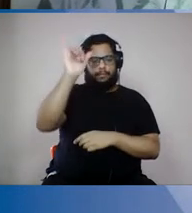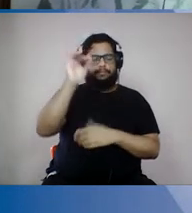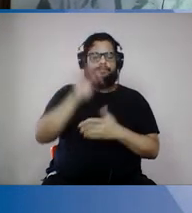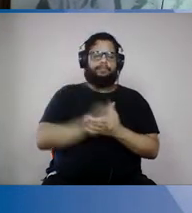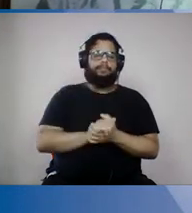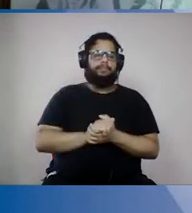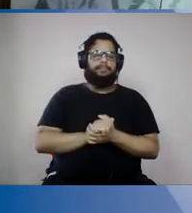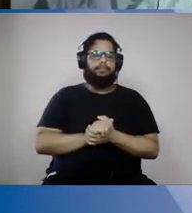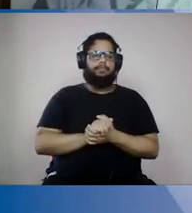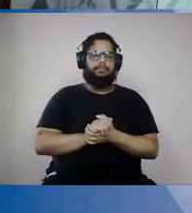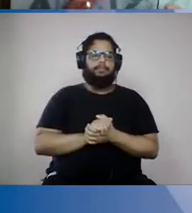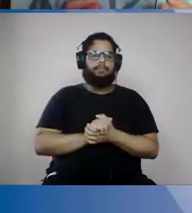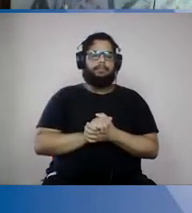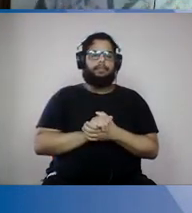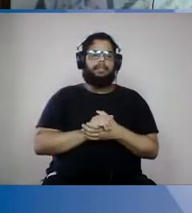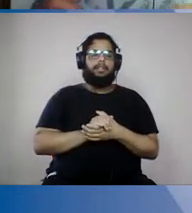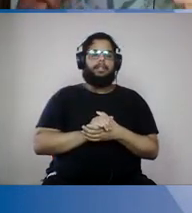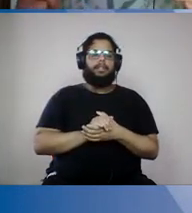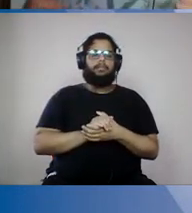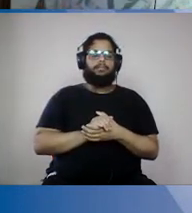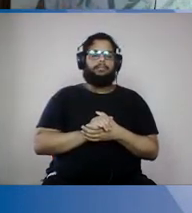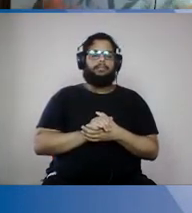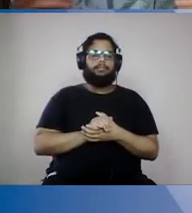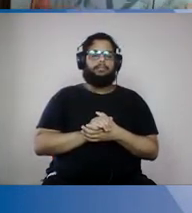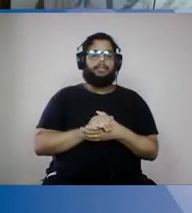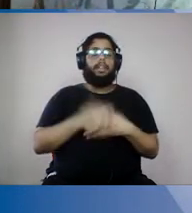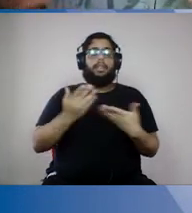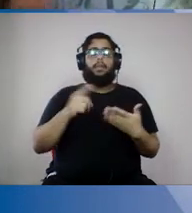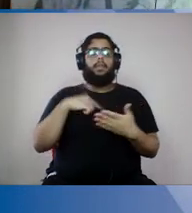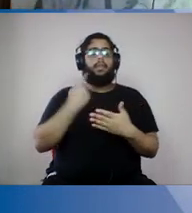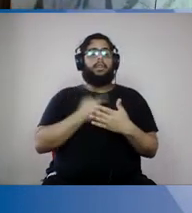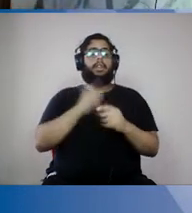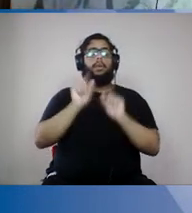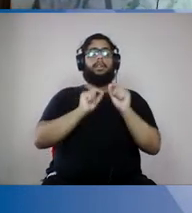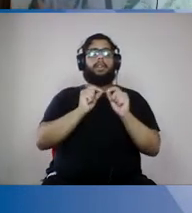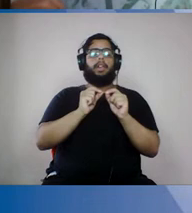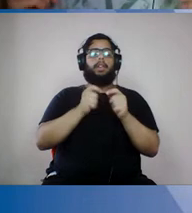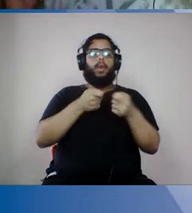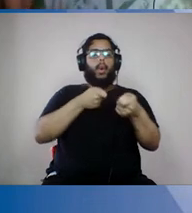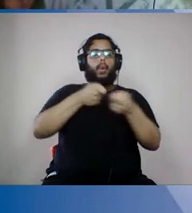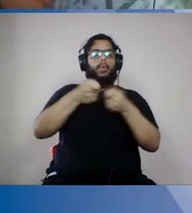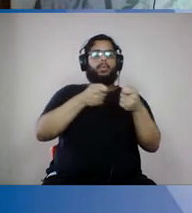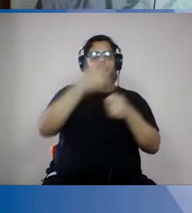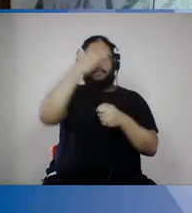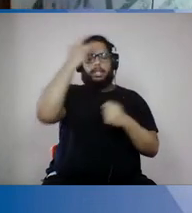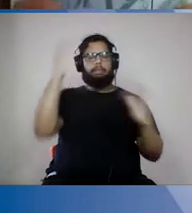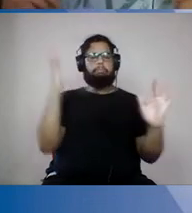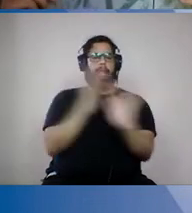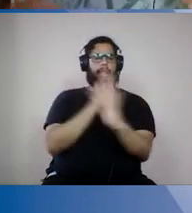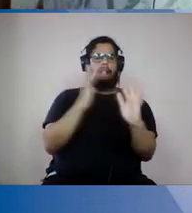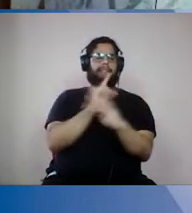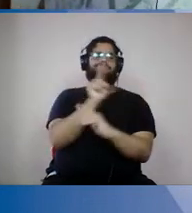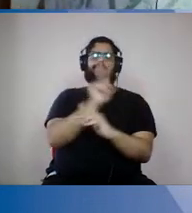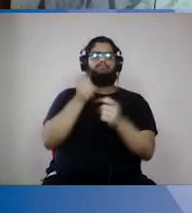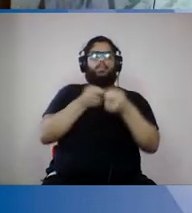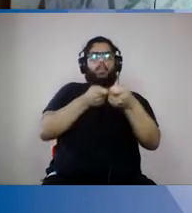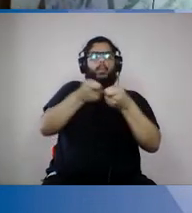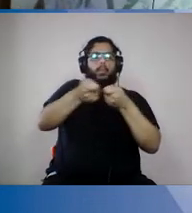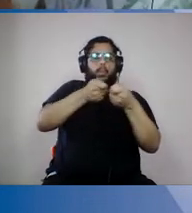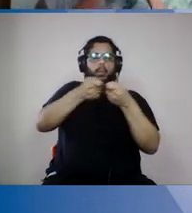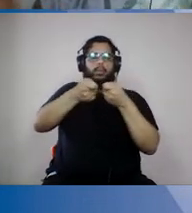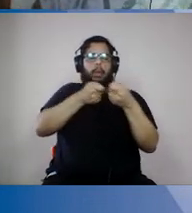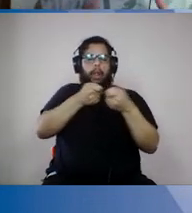comunitária, fica a gente limitar a movimentação e a circulação de pessoas, significa fazer isolamento social,